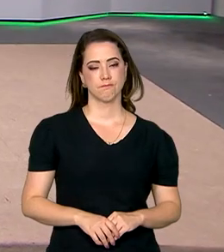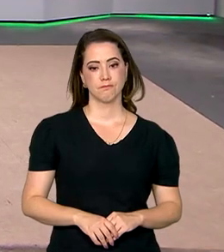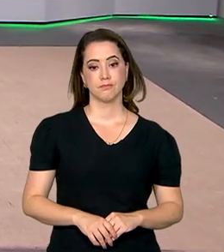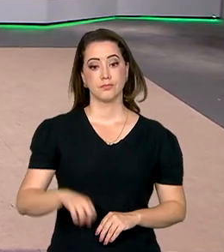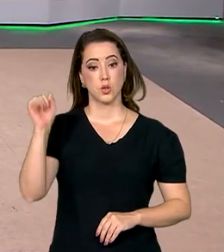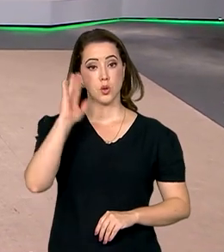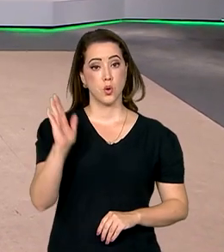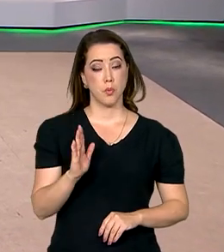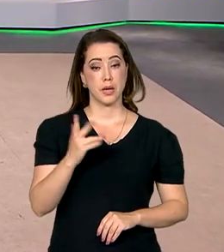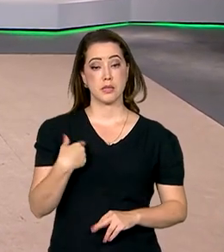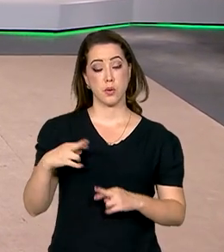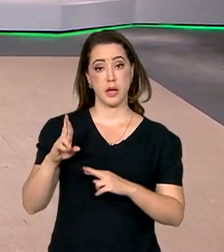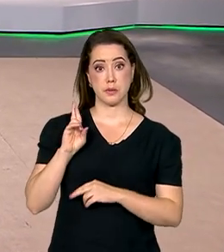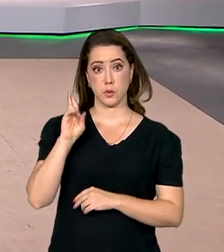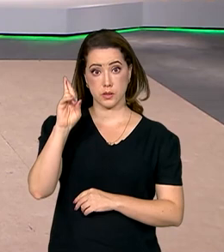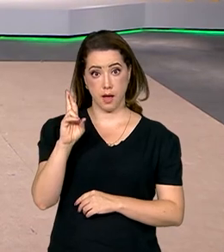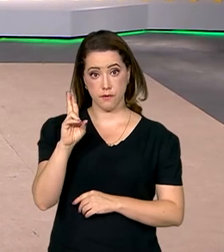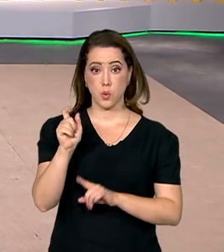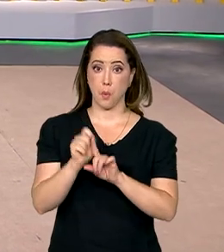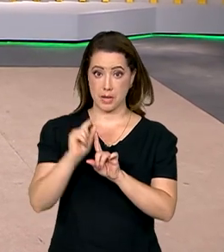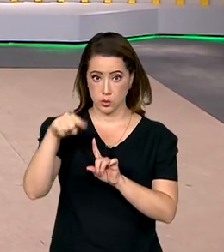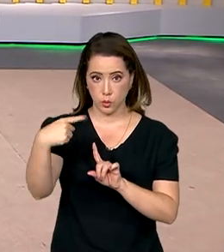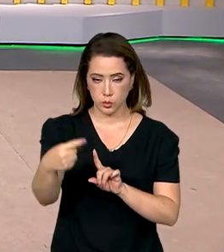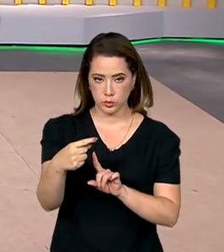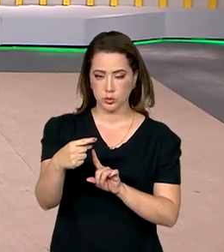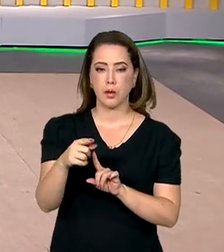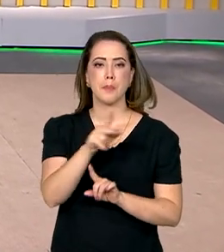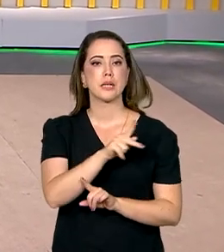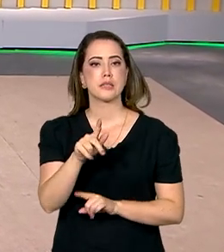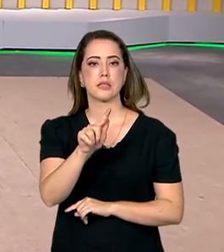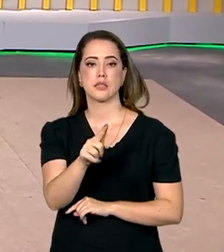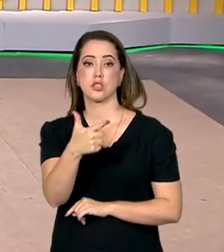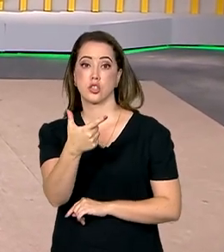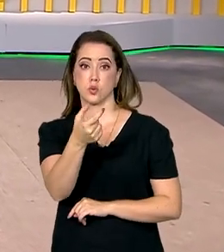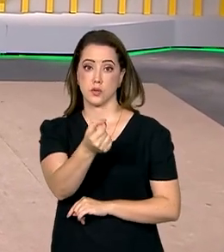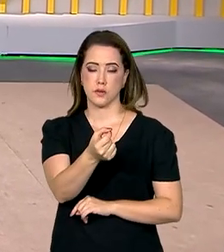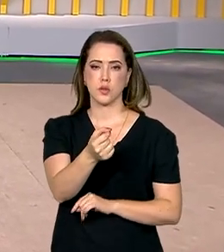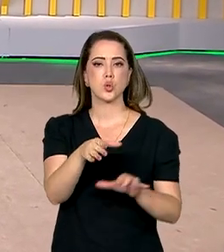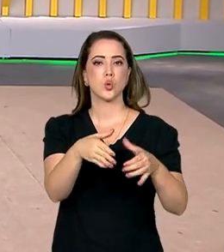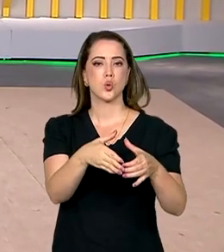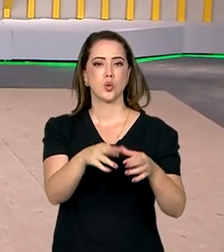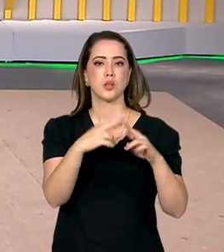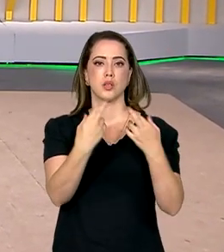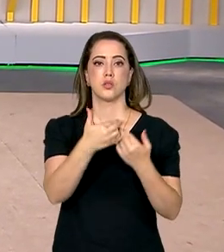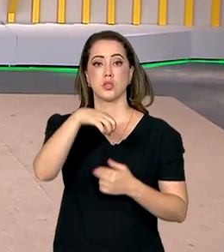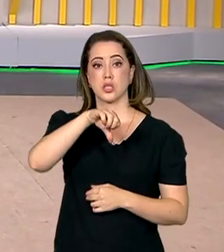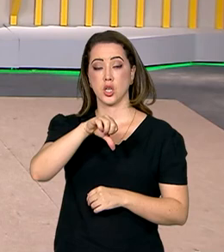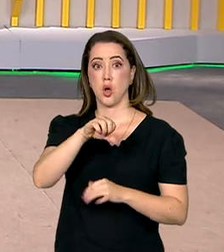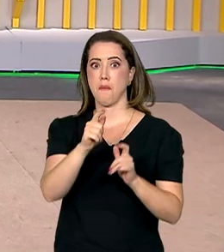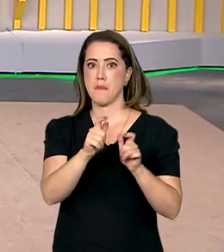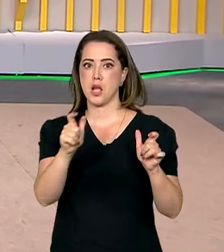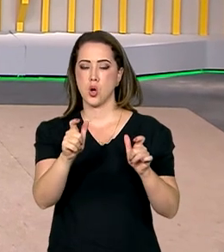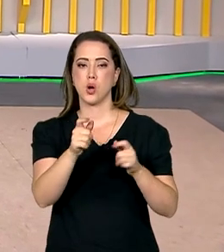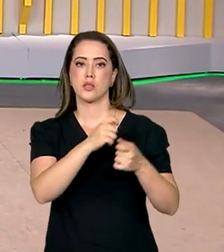O Brasil assume no próximo mês a presidência rotativa do G20, grupo que reúne 19 das maiores economias do mundo,